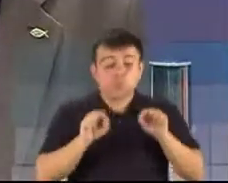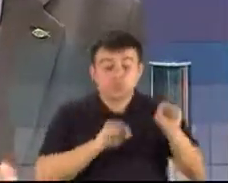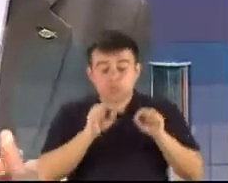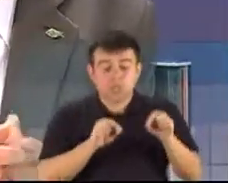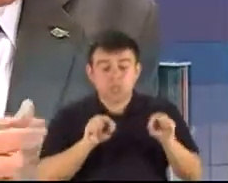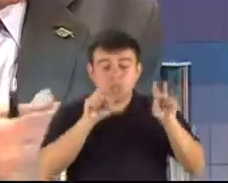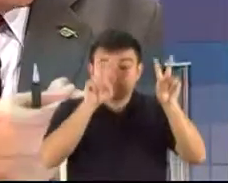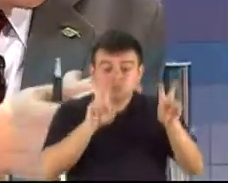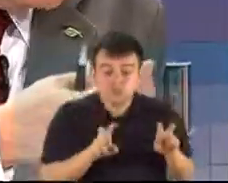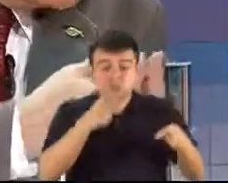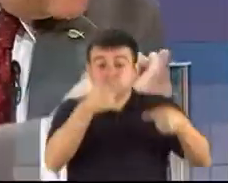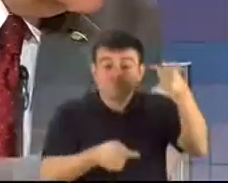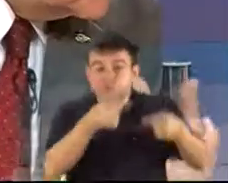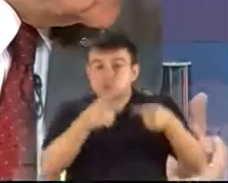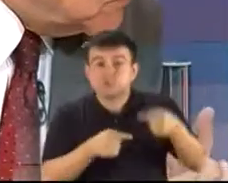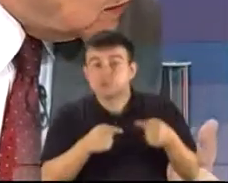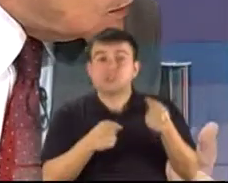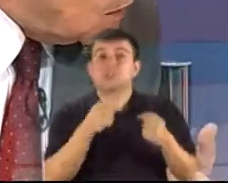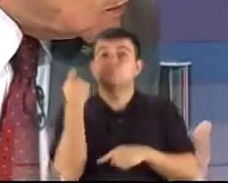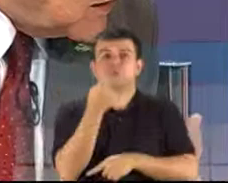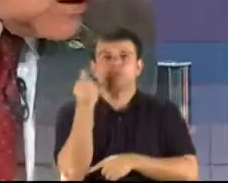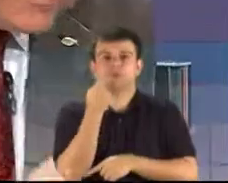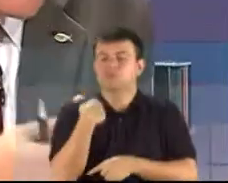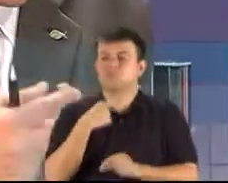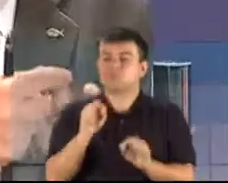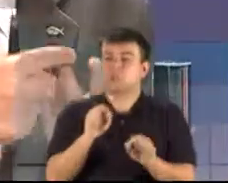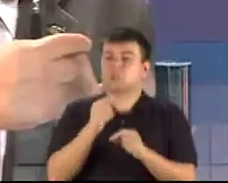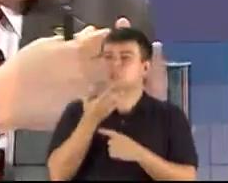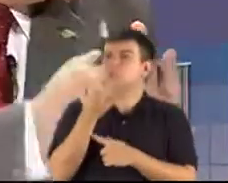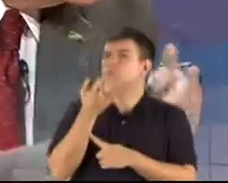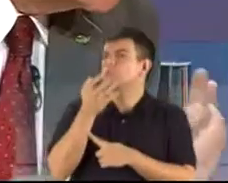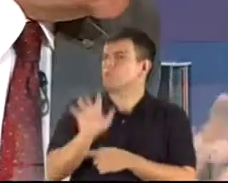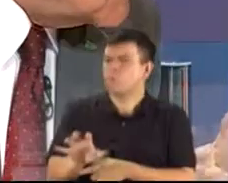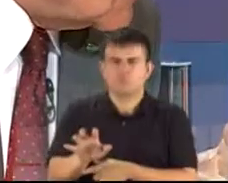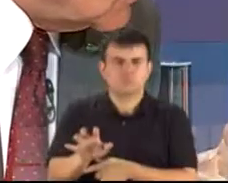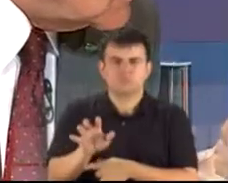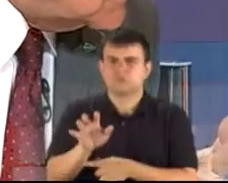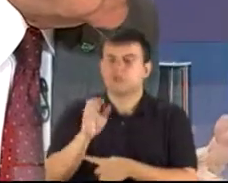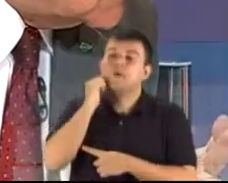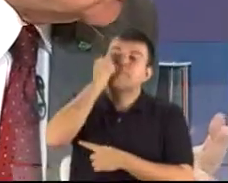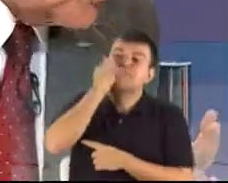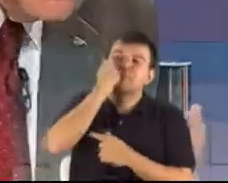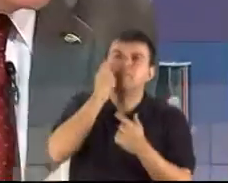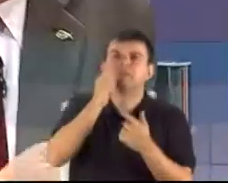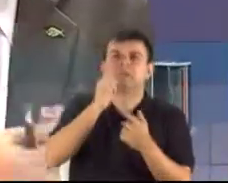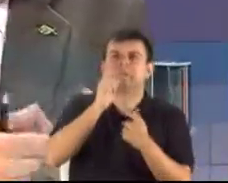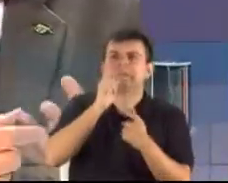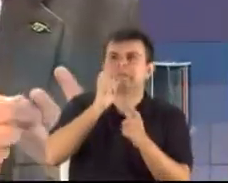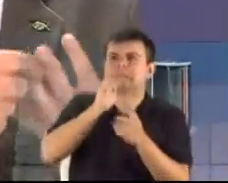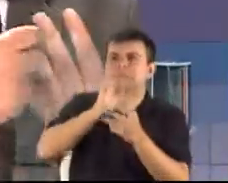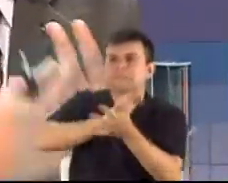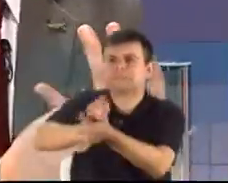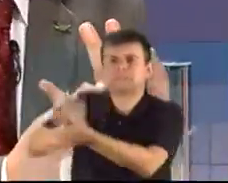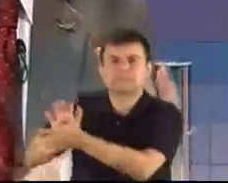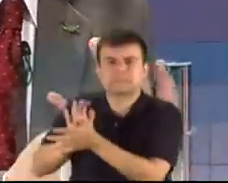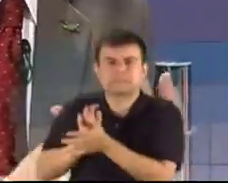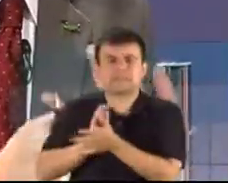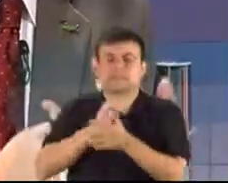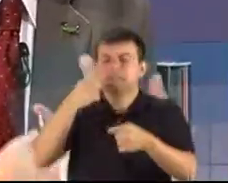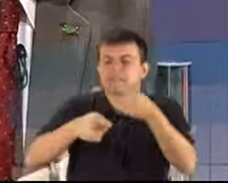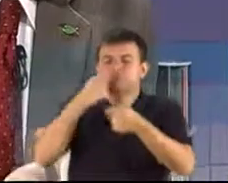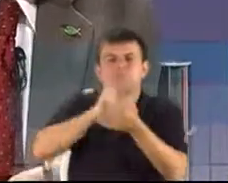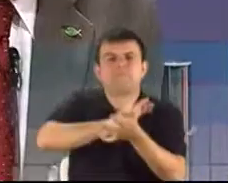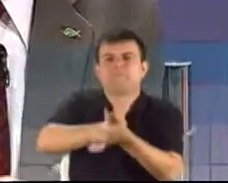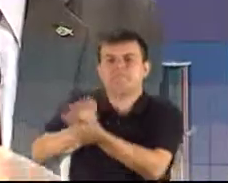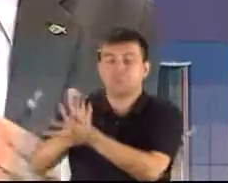Grande. Eu sou contra a discriminação racial, sou contra a discriminação sexual, eu sou contra qualquer tipo de